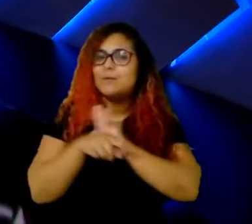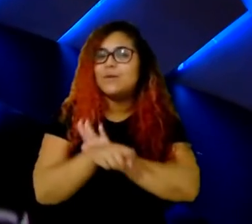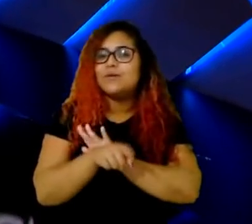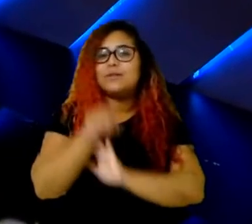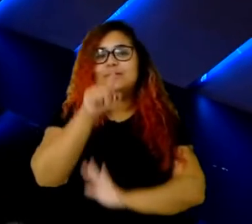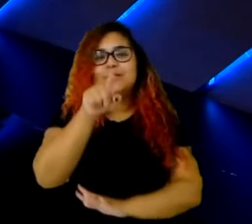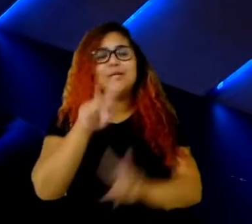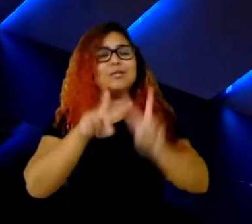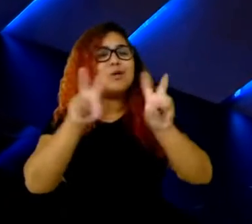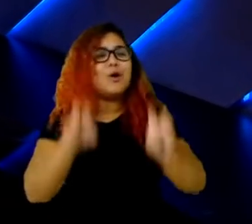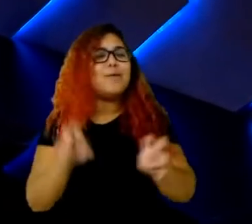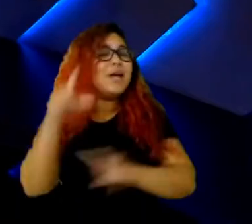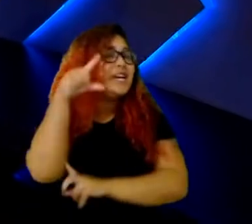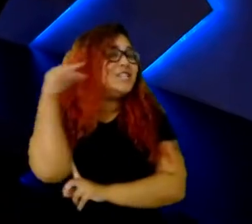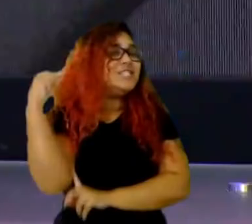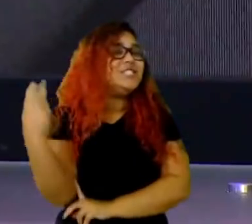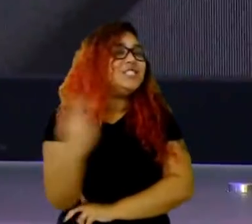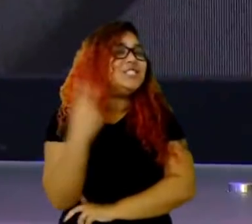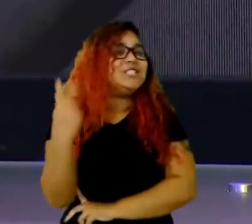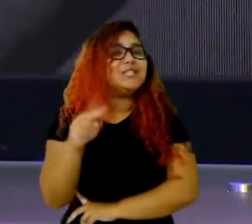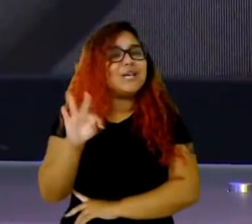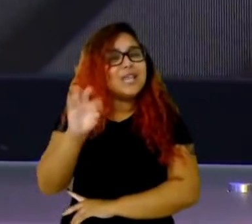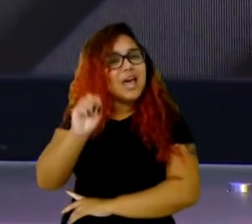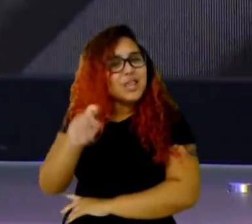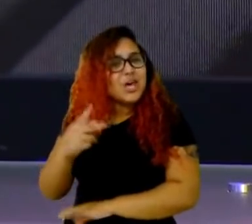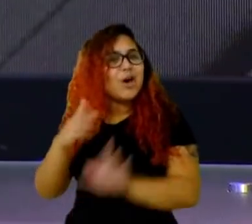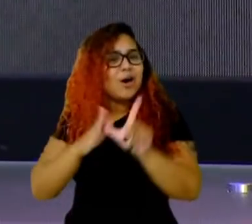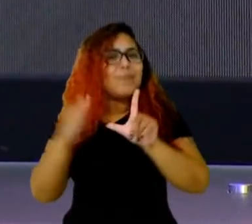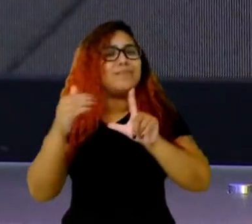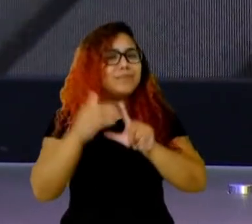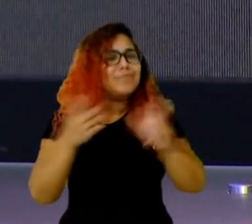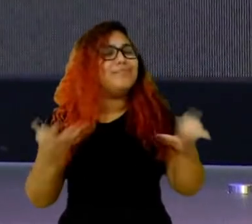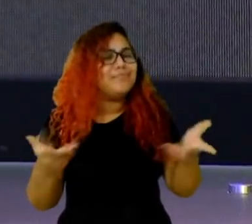você acha da Genatop se a gente vai ver o FNB jogar de Genatop